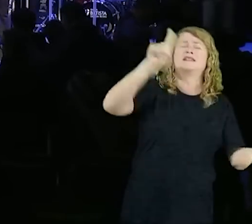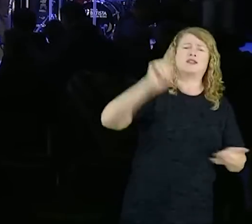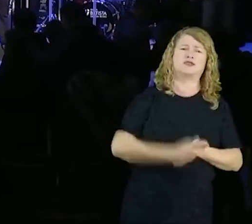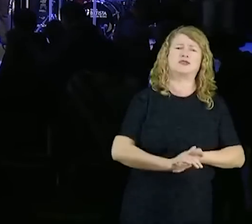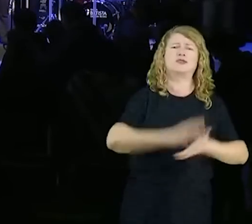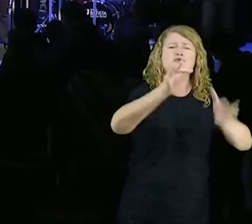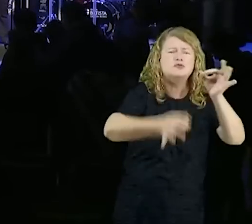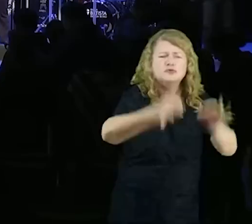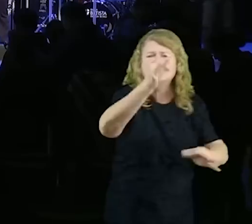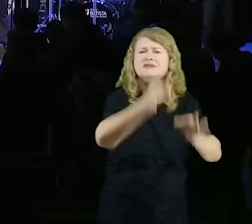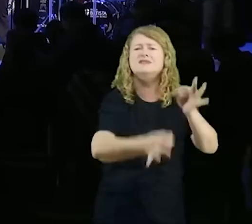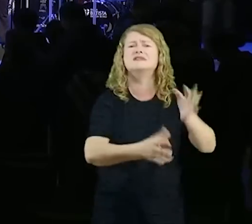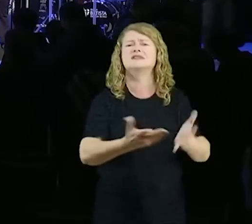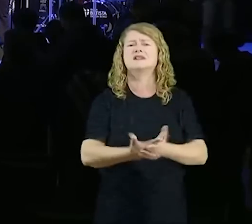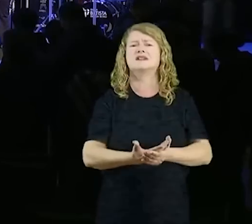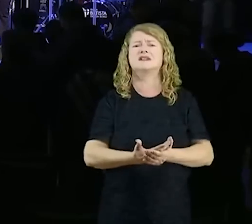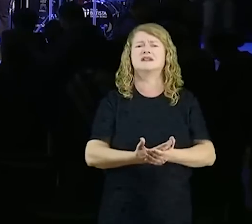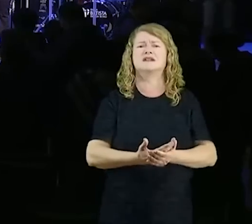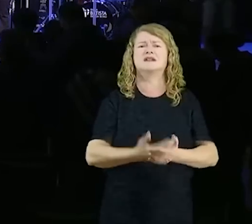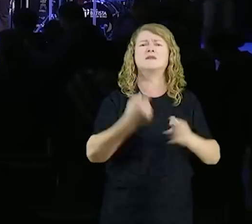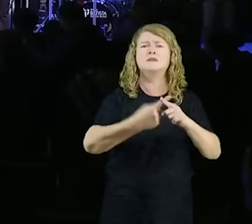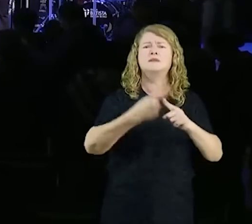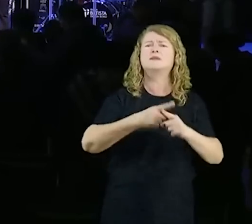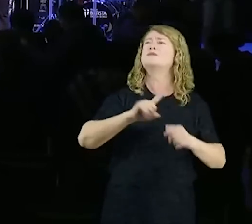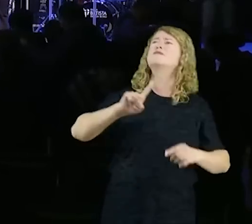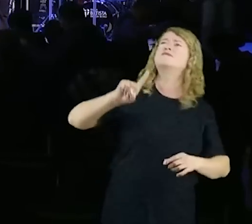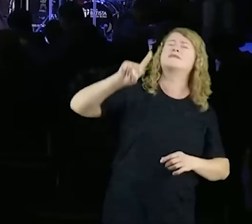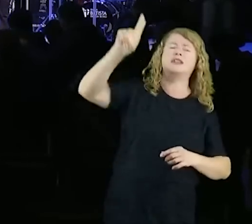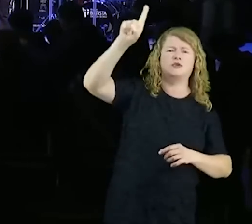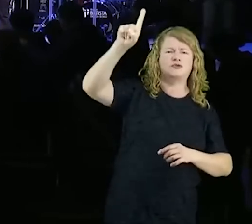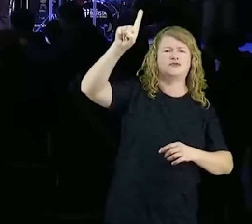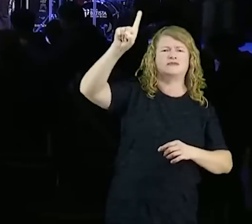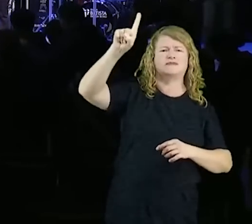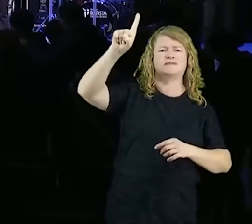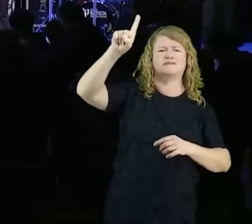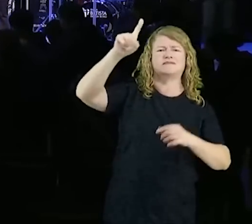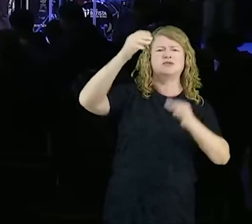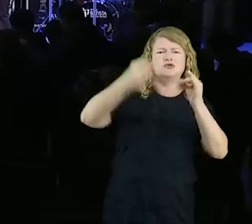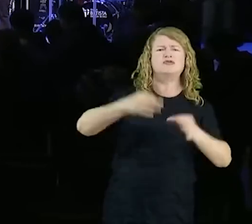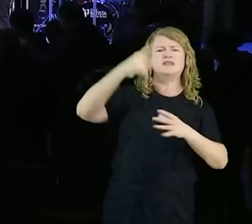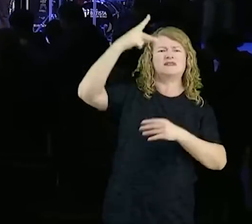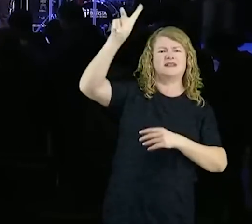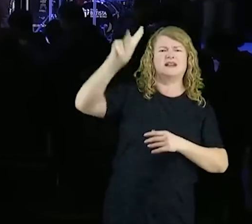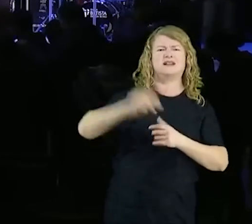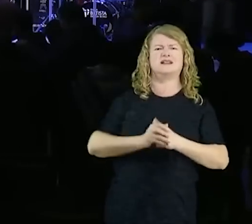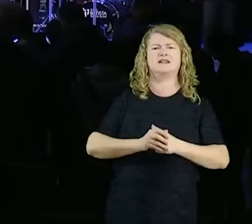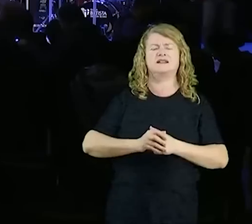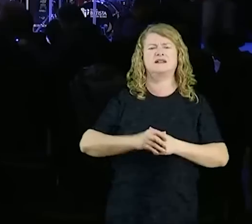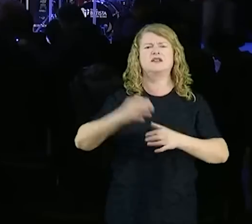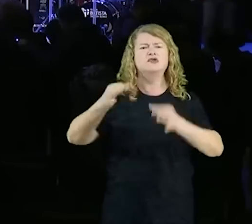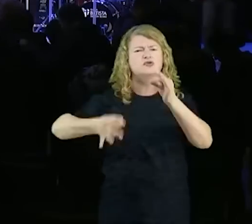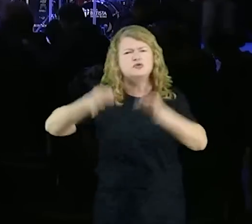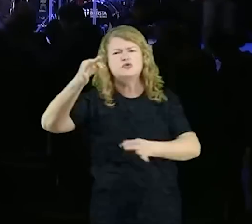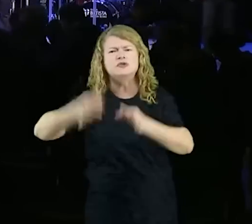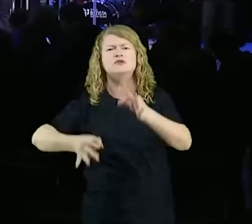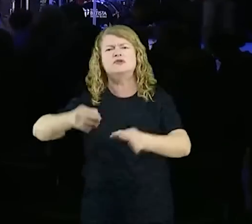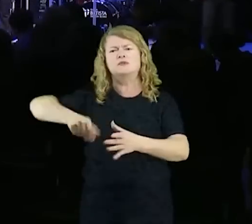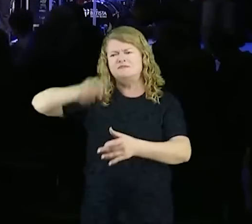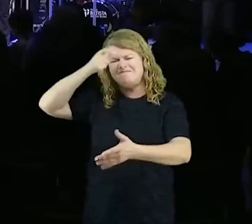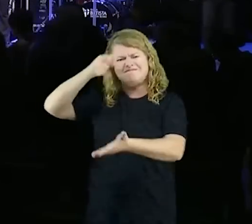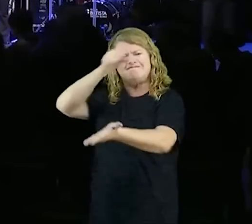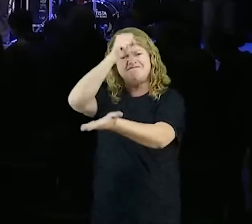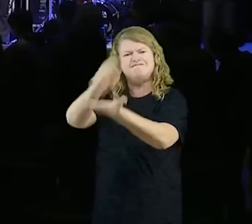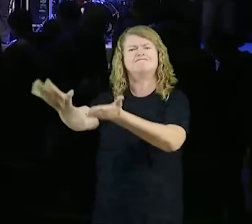da justiça, porque o Senhor foi para o Pai, e do juízo, porque o príncipe das trevas foi vencido, e Ele está